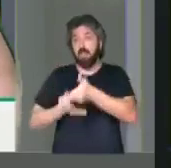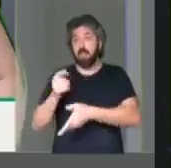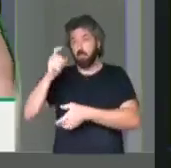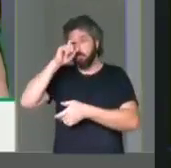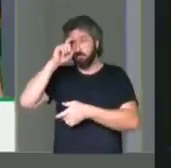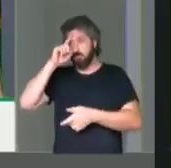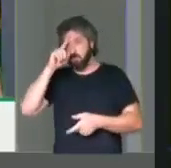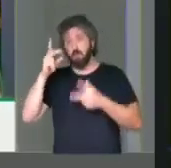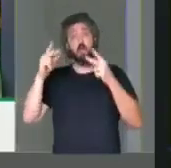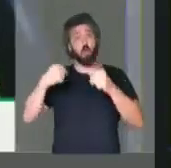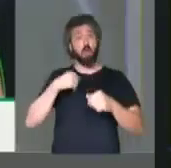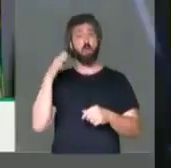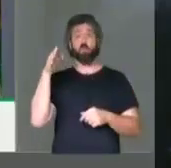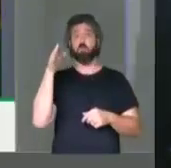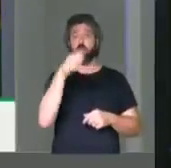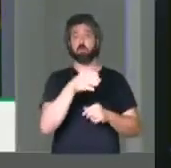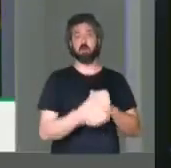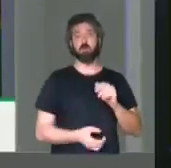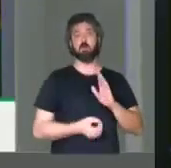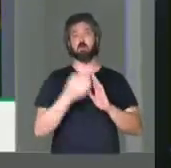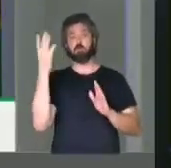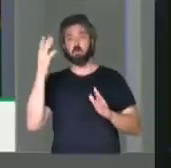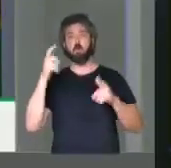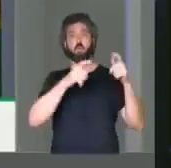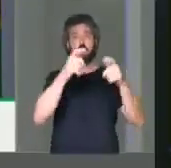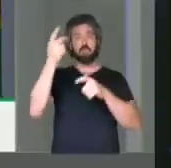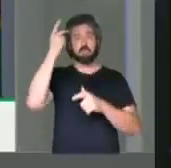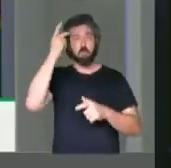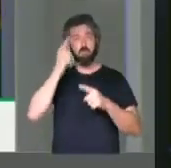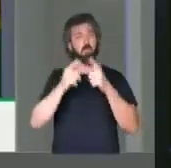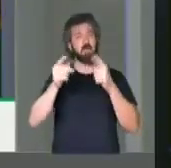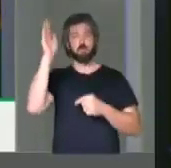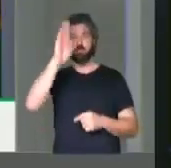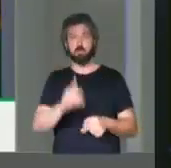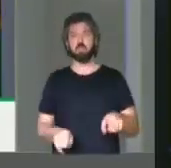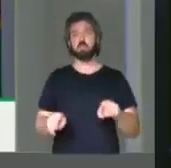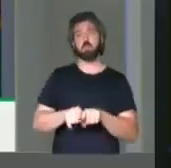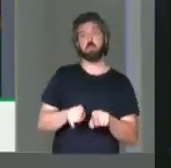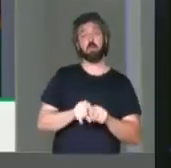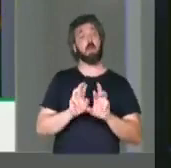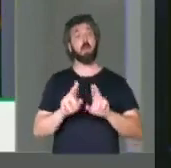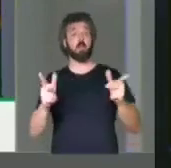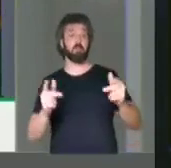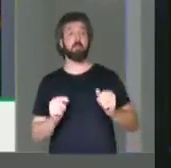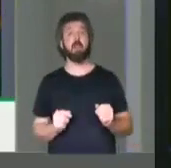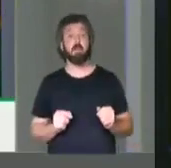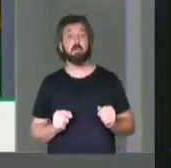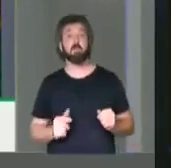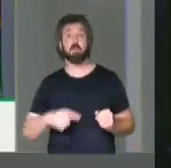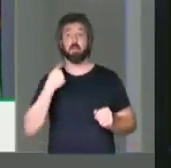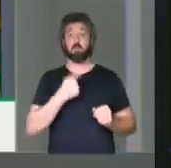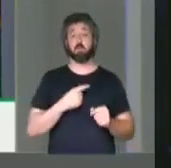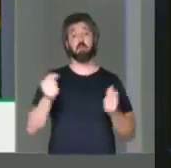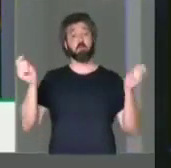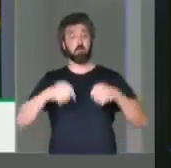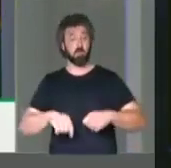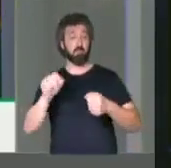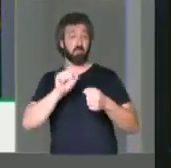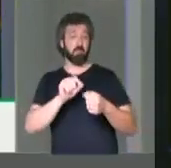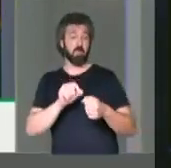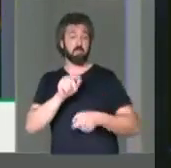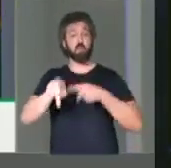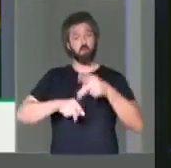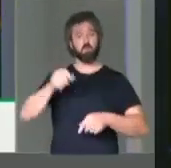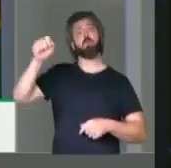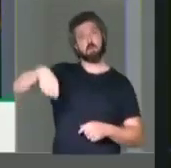por aquele hospital, como tenho feito em tantos outros, não só em São Paulo, mas em todo o país, a diferença que nós podemos fazer